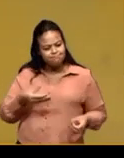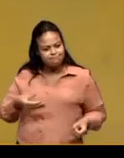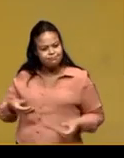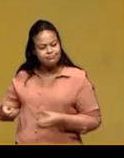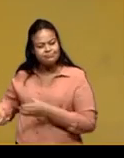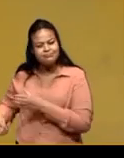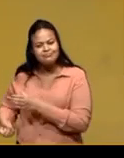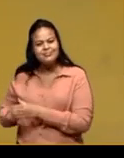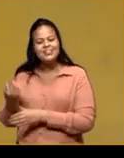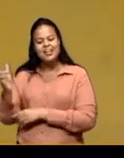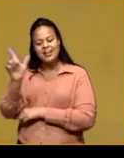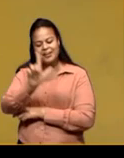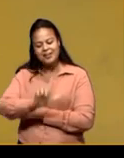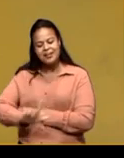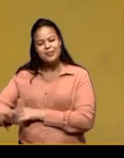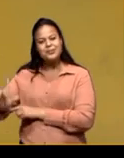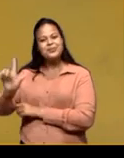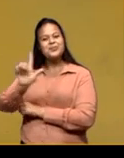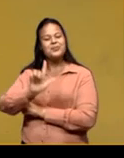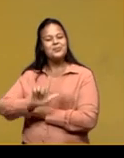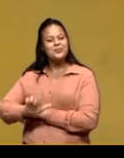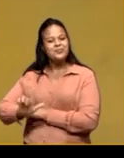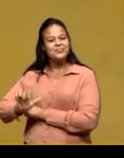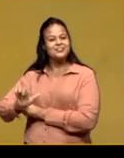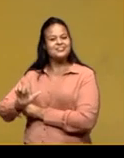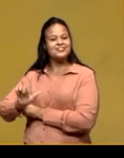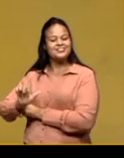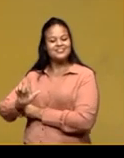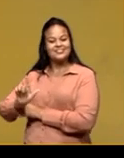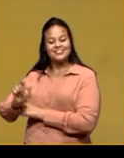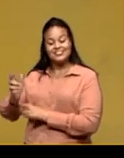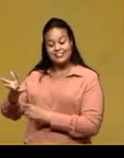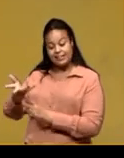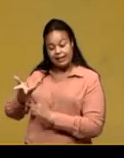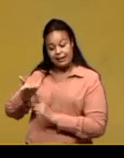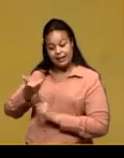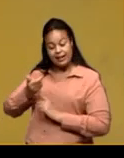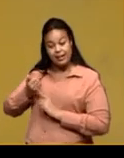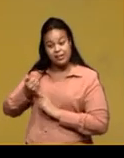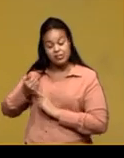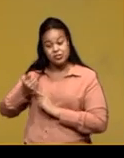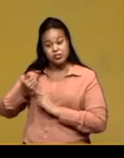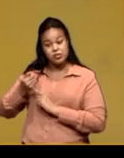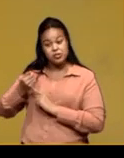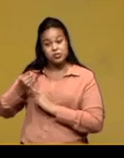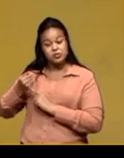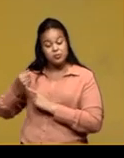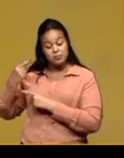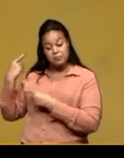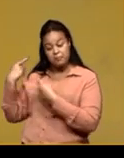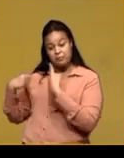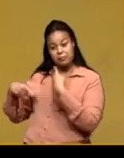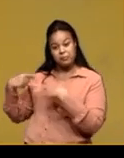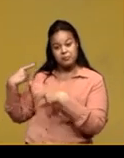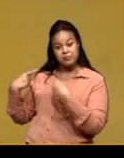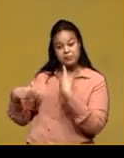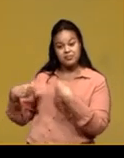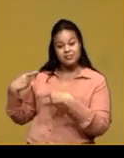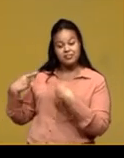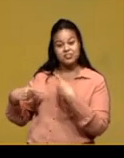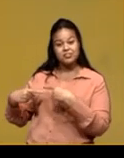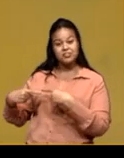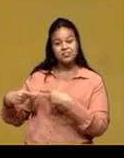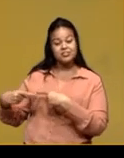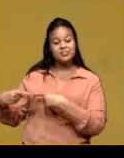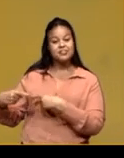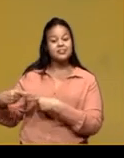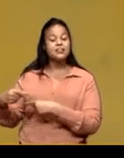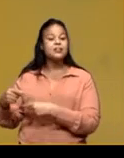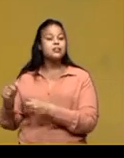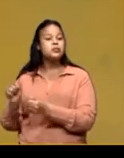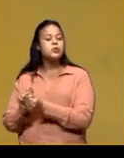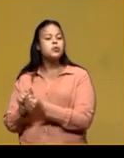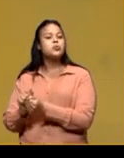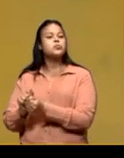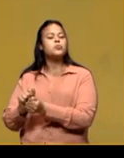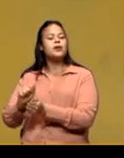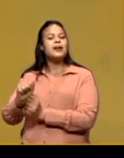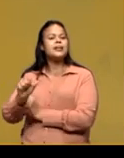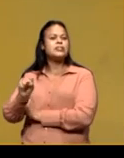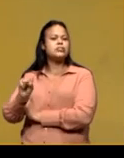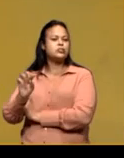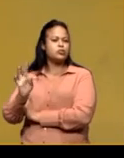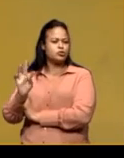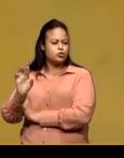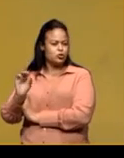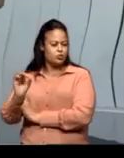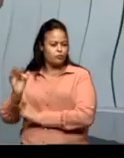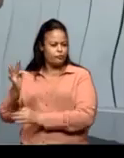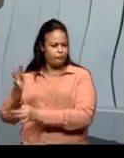raciocínio que passa por arte, política, astrofísica e outros temas. Eu